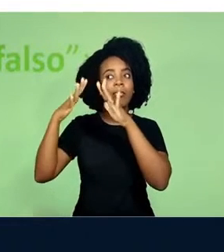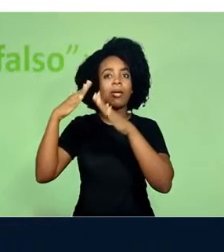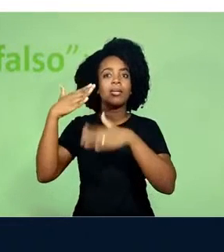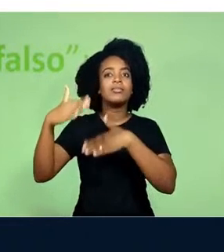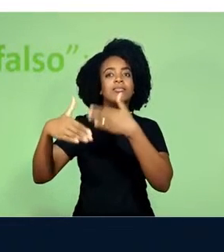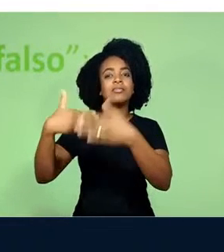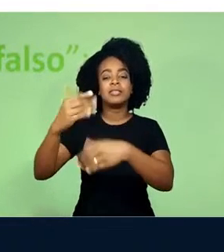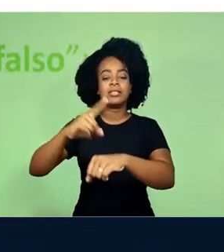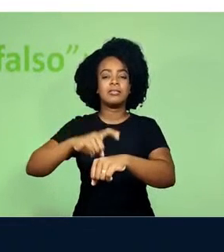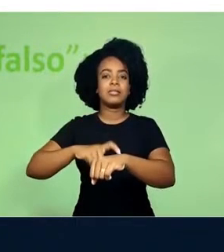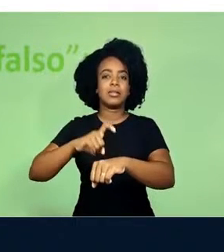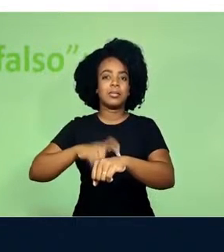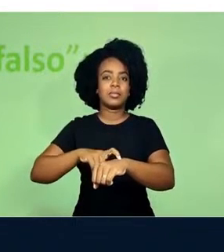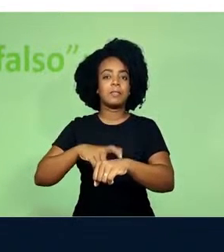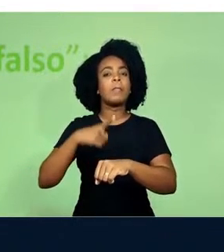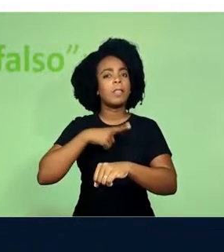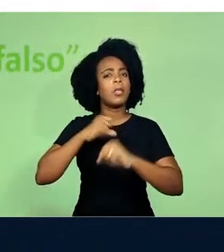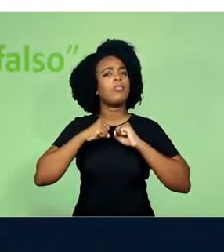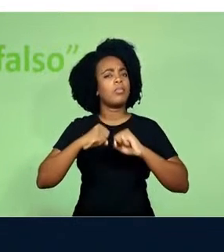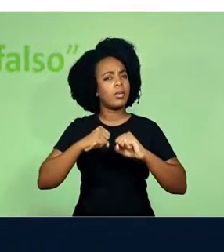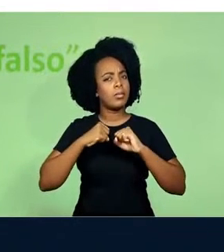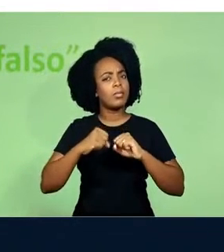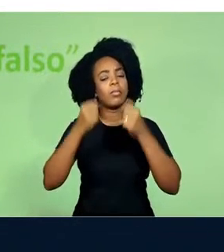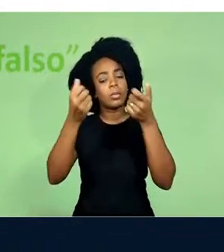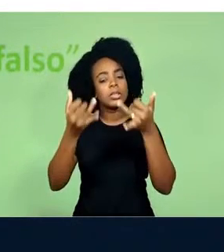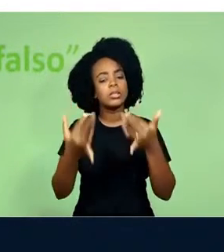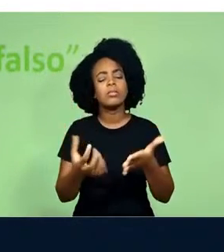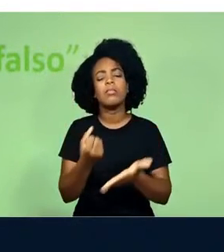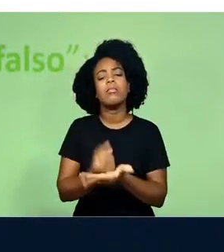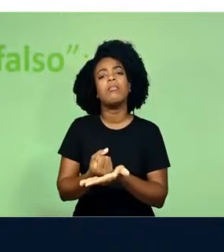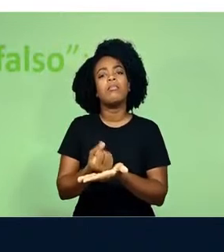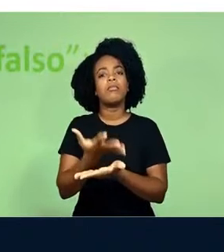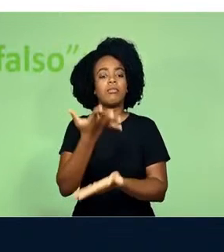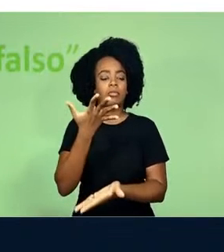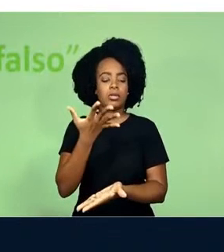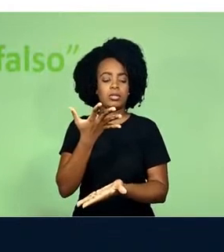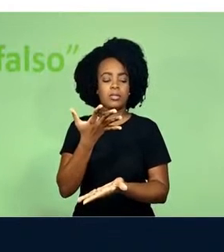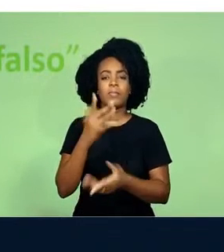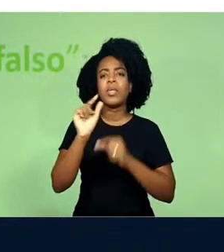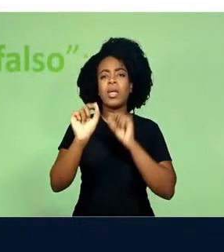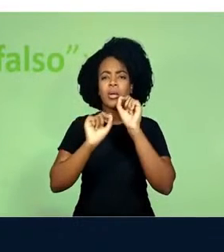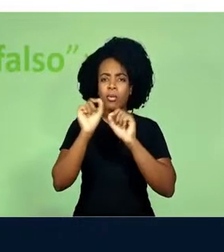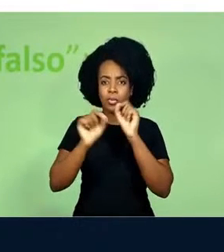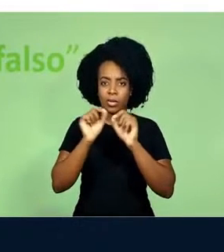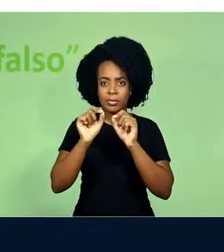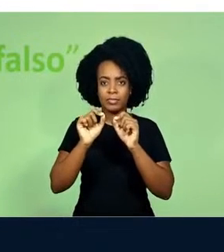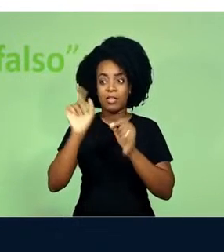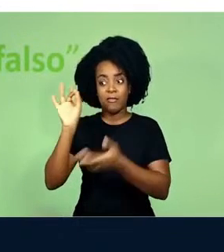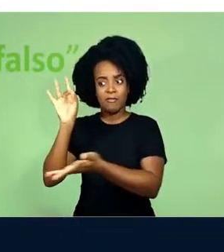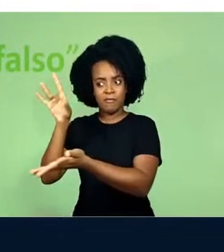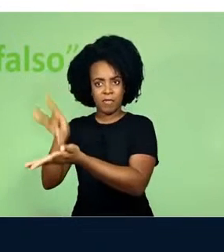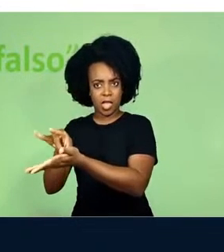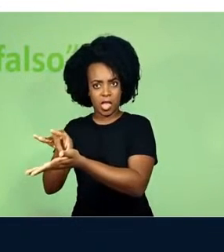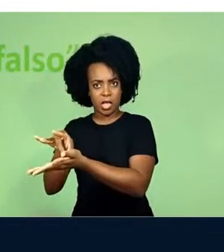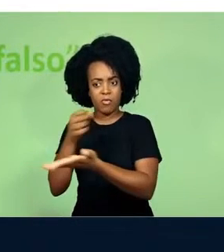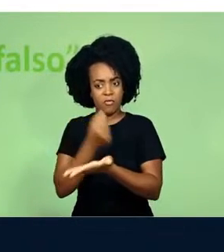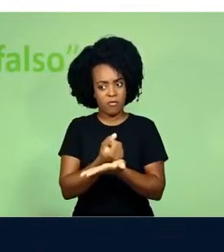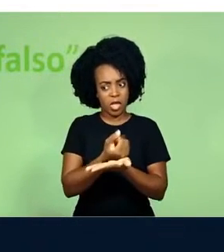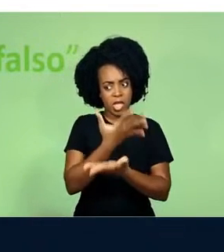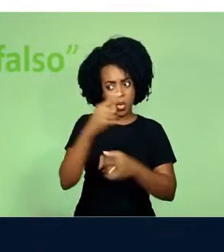muito interessante a respeito da ficção. Que a ficção não é uma oposição à verdade.